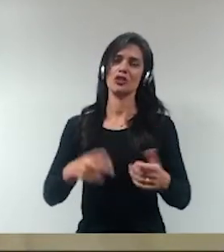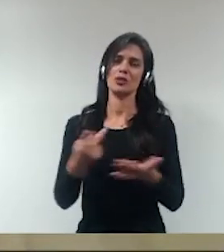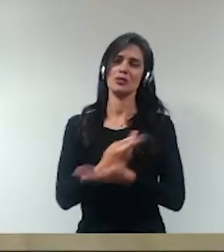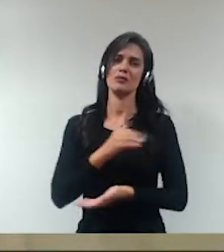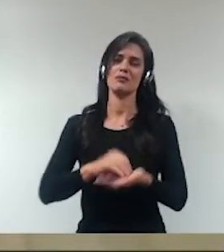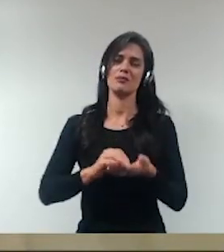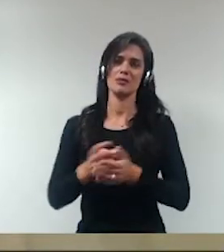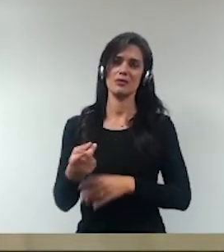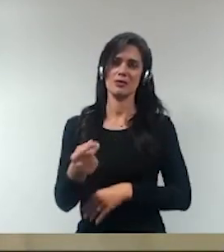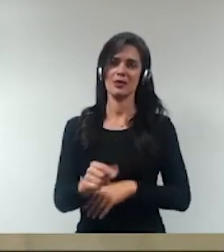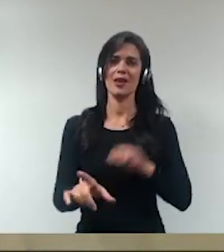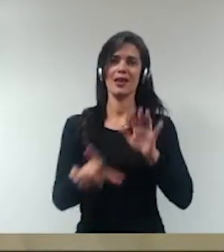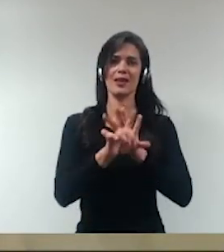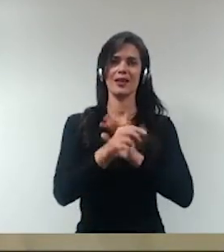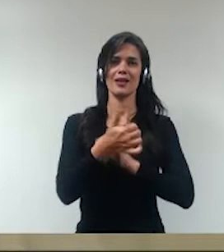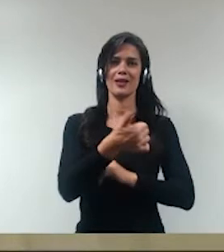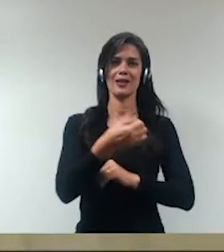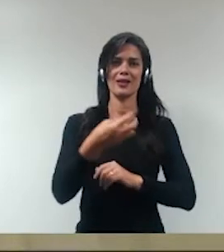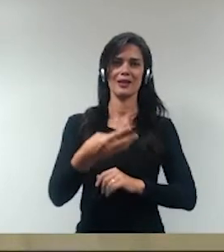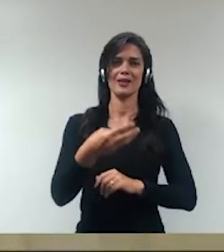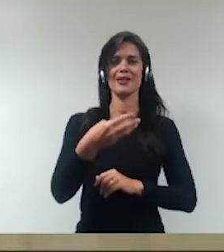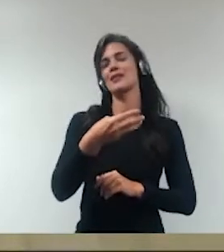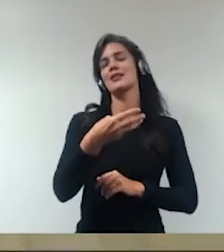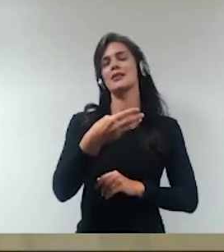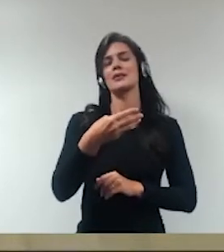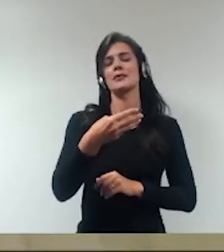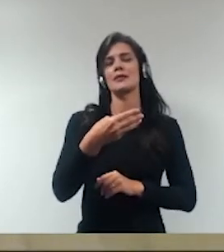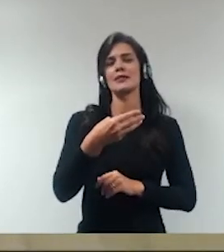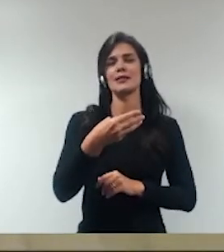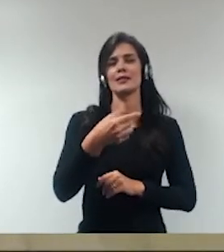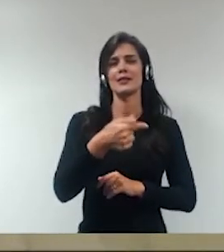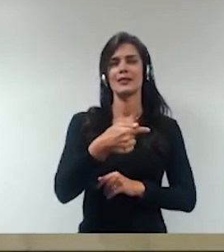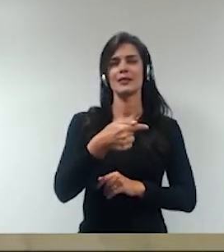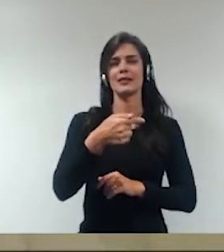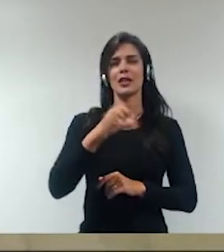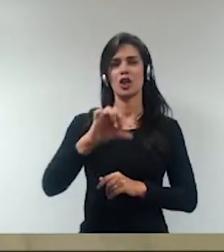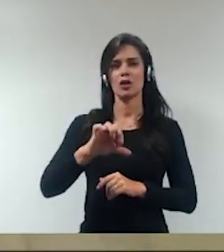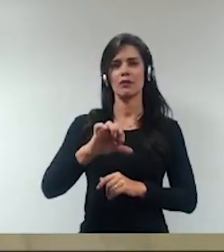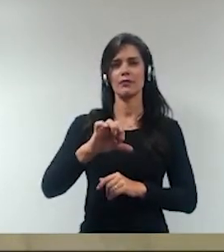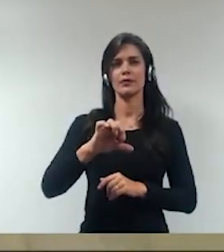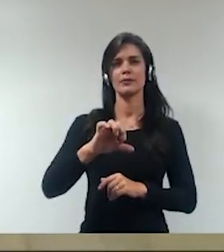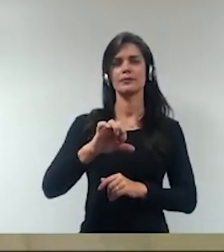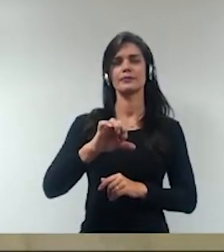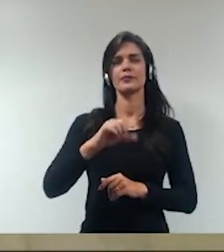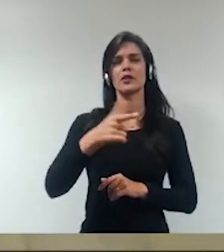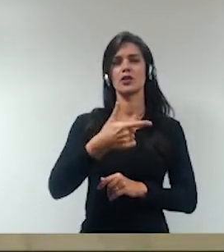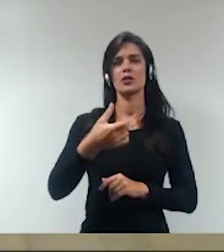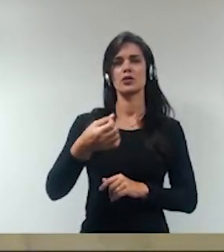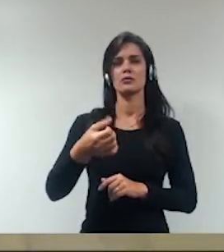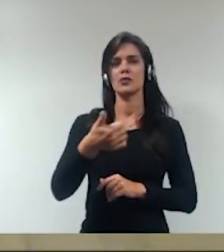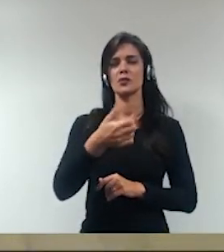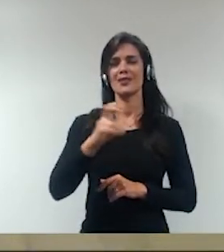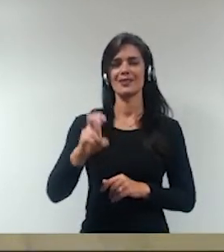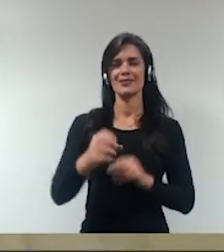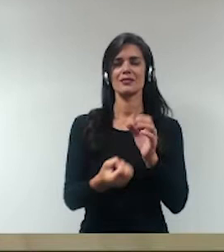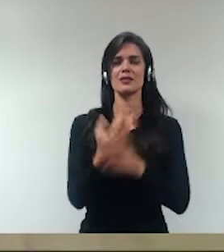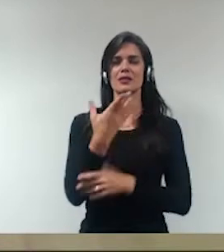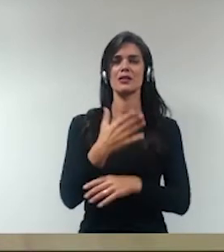surgiu a Lei 13.979 de 2020, que trouxe medidas de enfrentamento à pandemia, né,